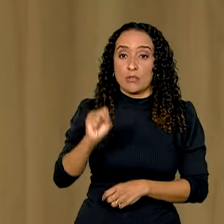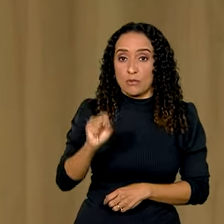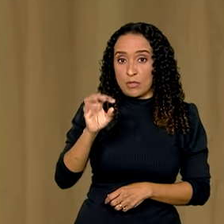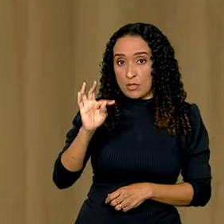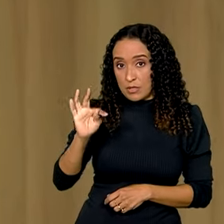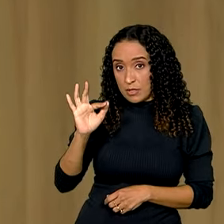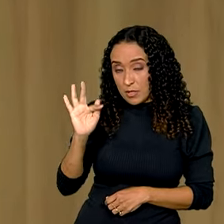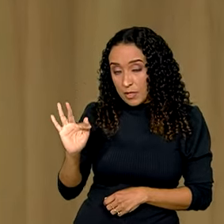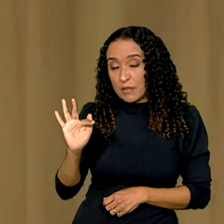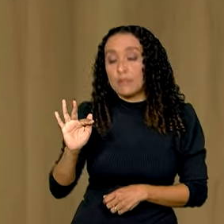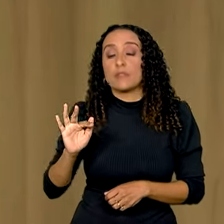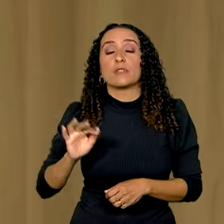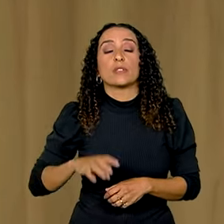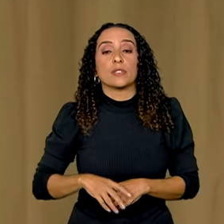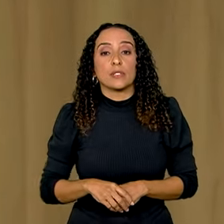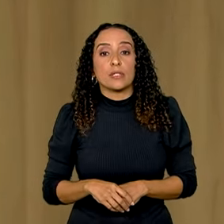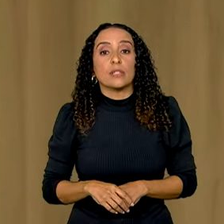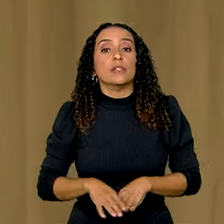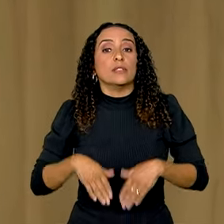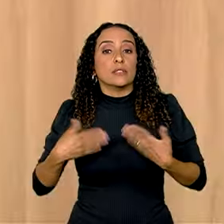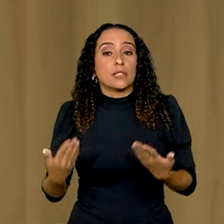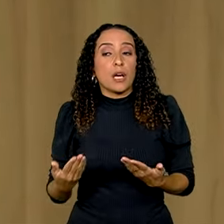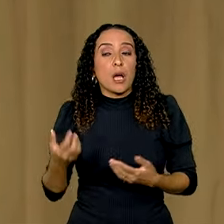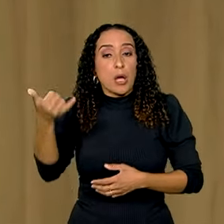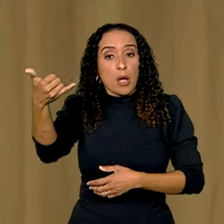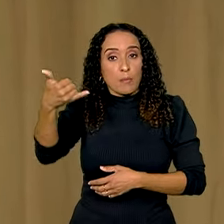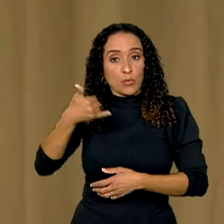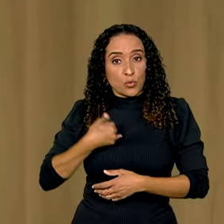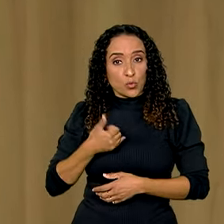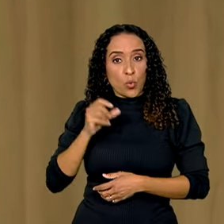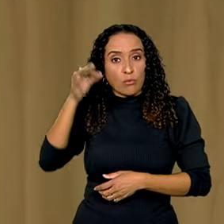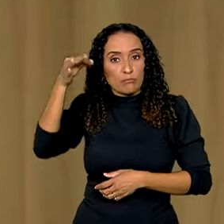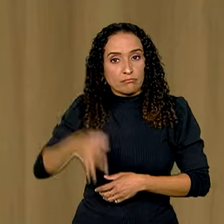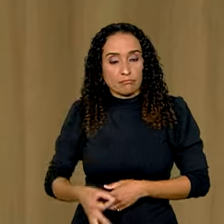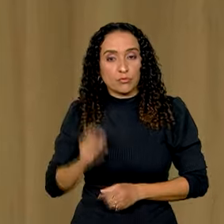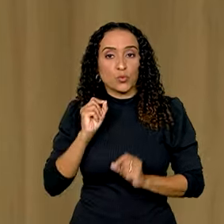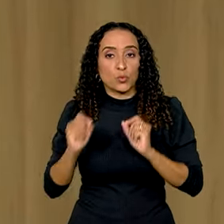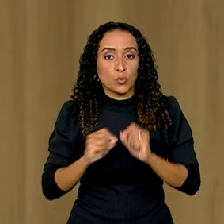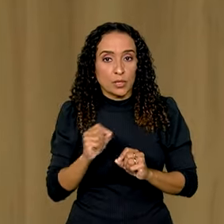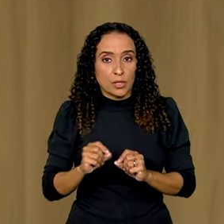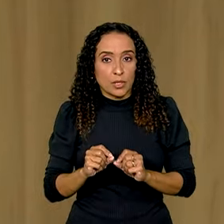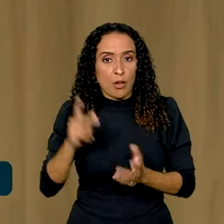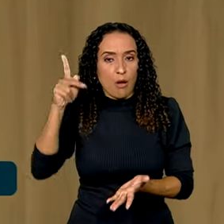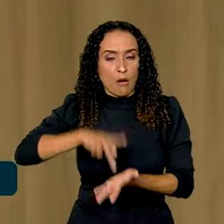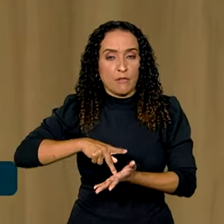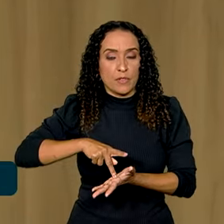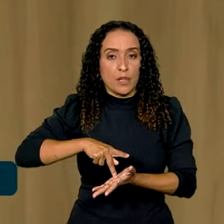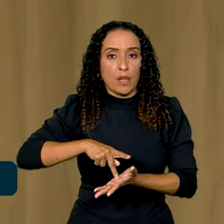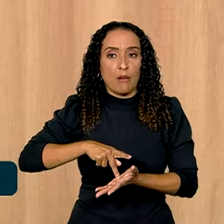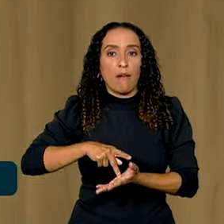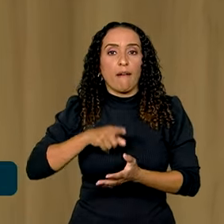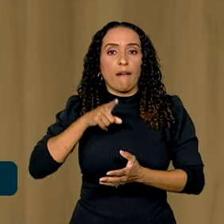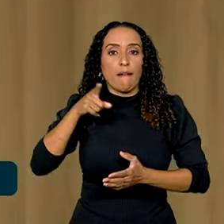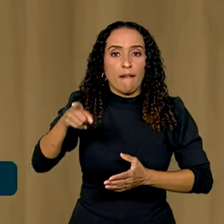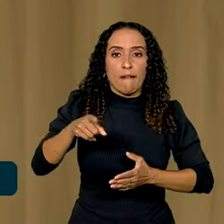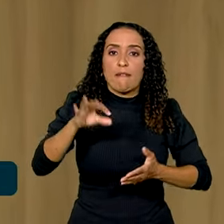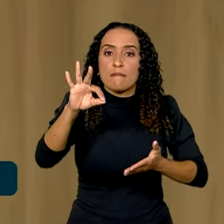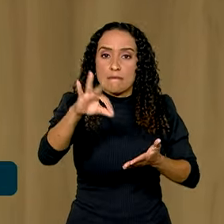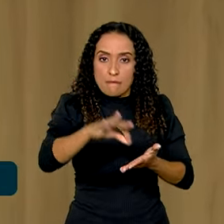Federal, e que me comunicou oficialmente que ele homologou